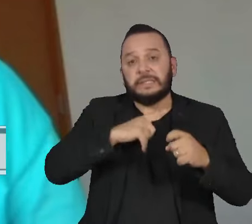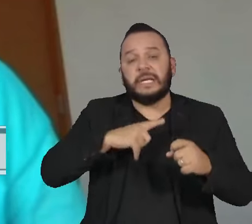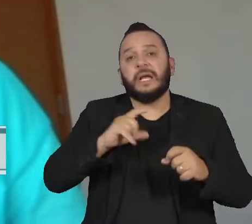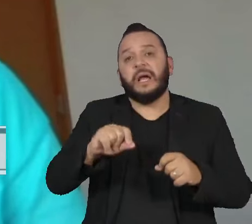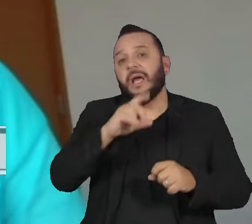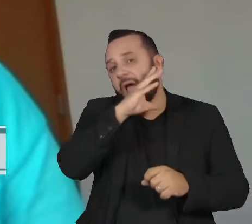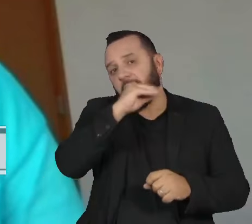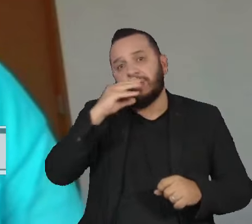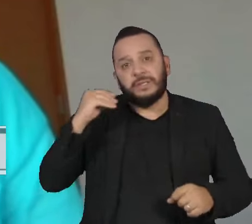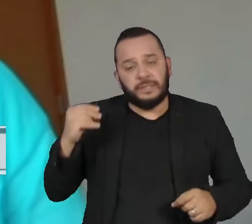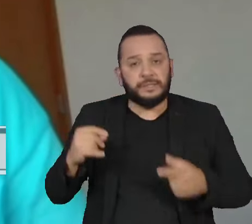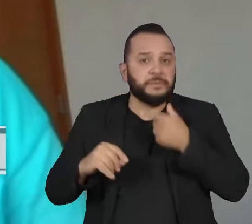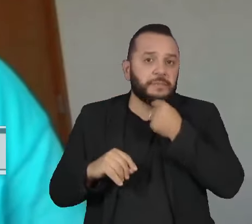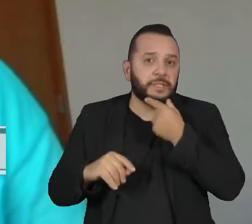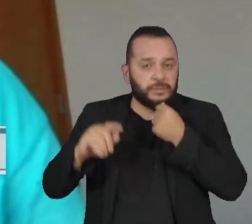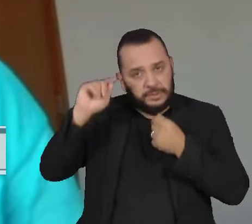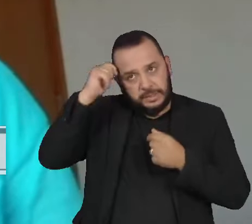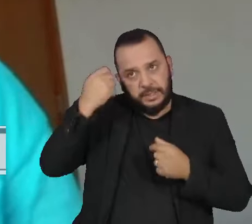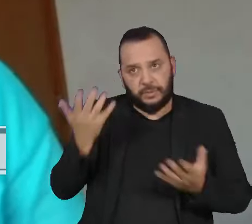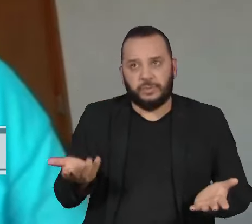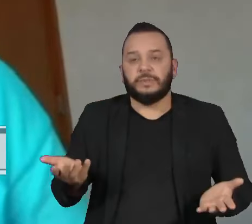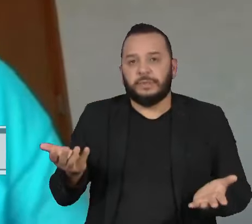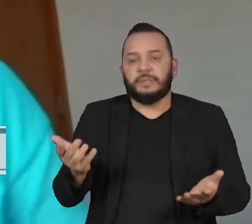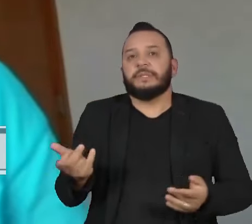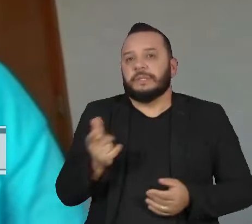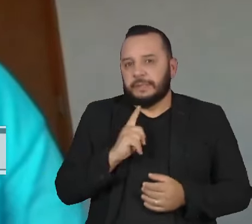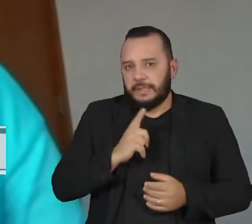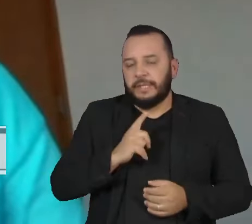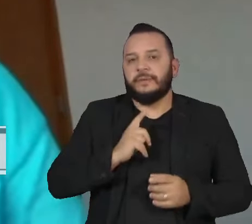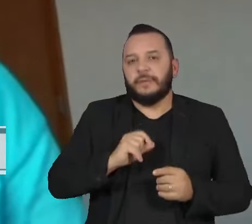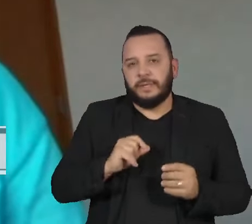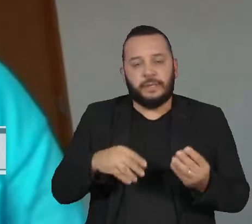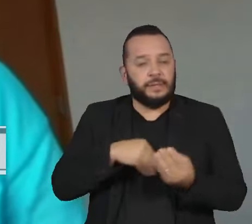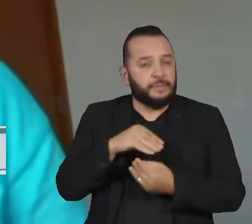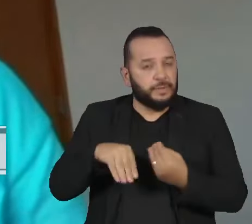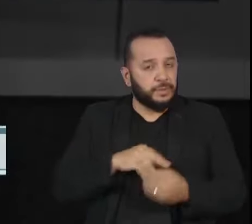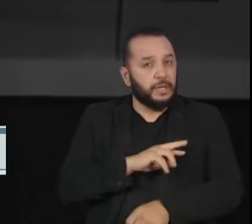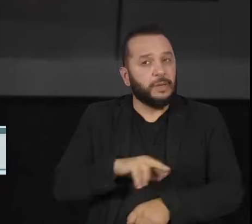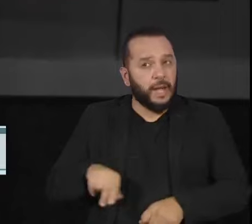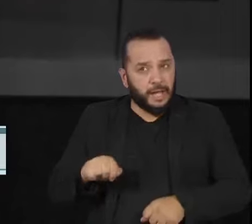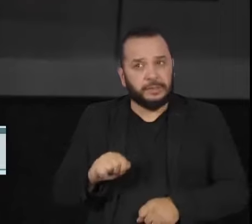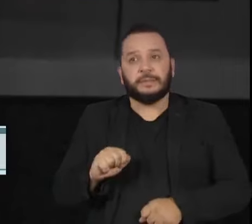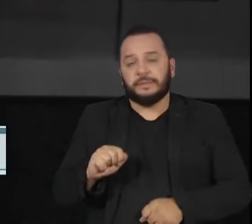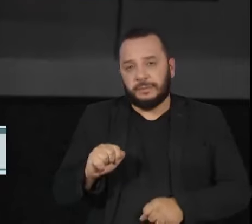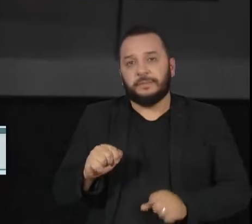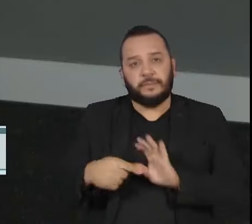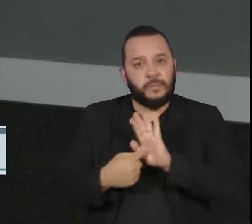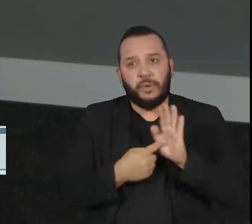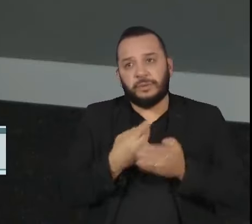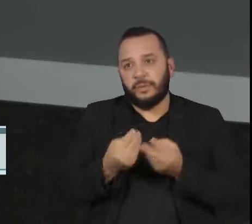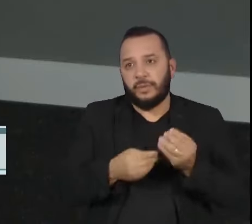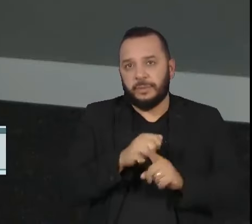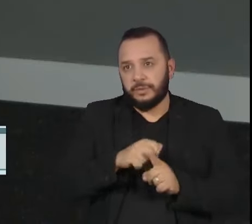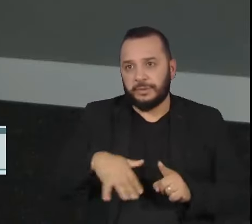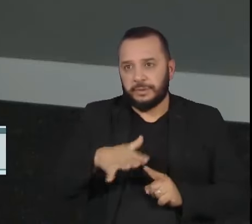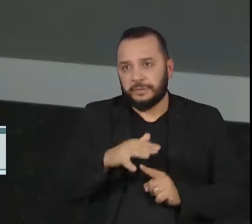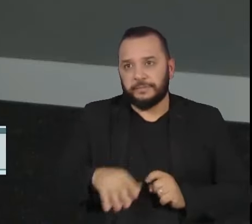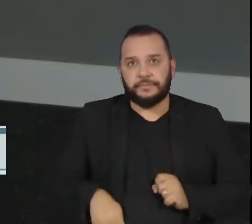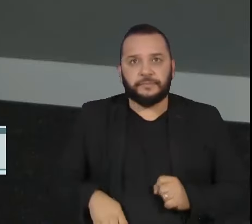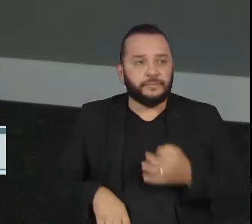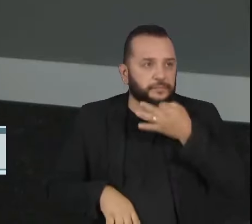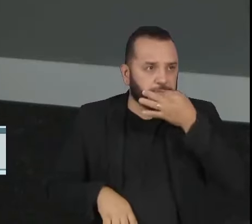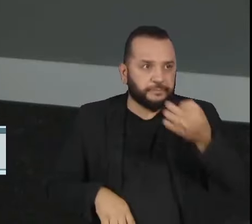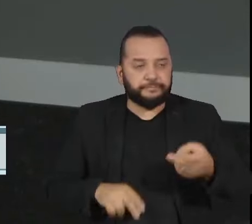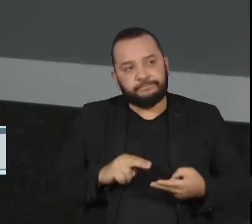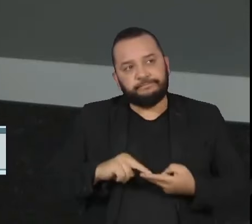adolescentes e meninos negros. Então, tem um componente racial muito forte, então isso diz muito da nossa sociedade. Na opinião do